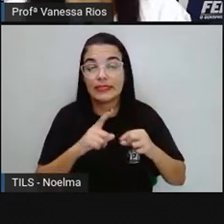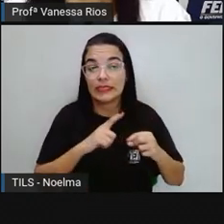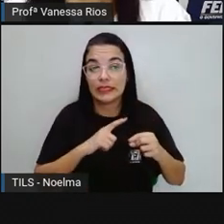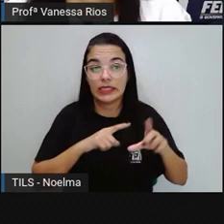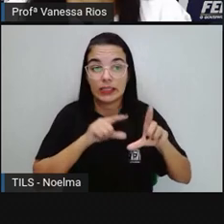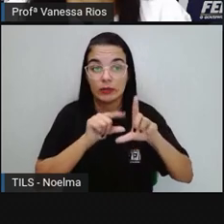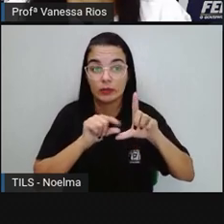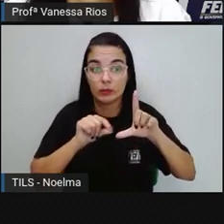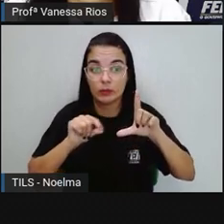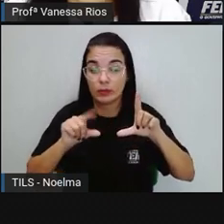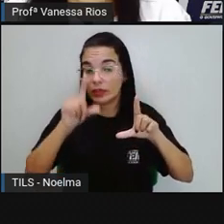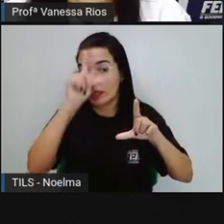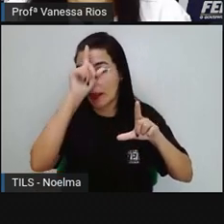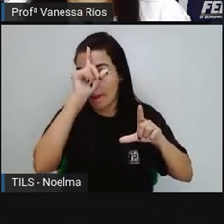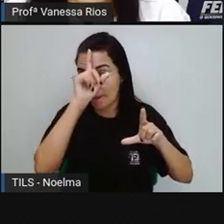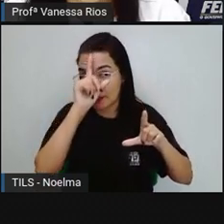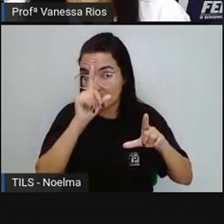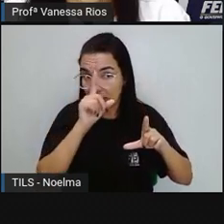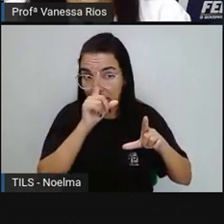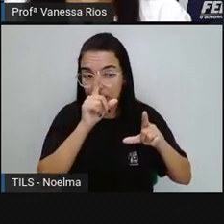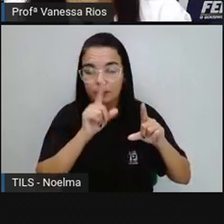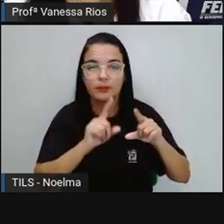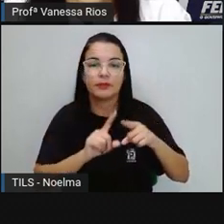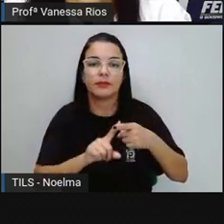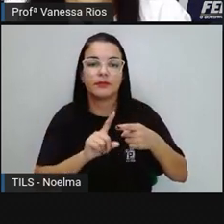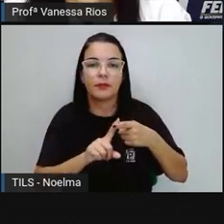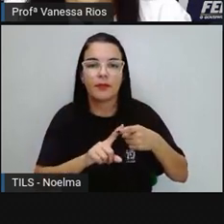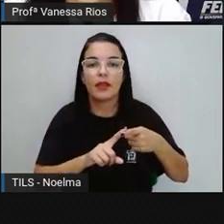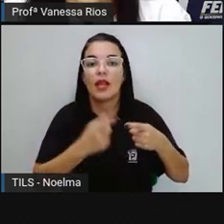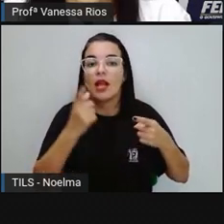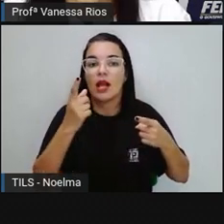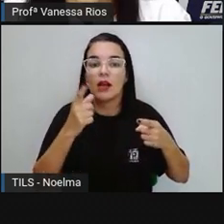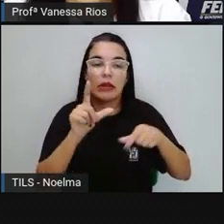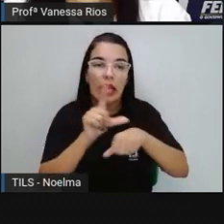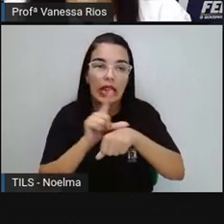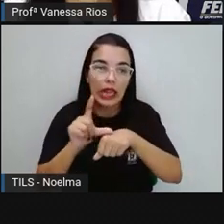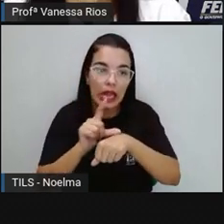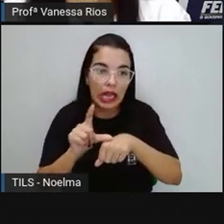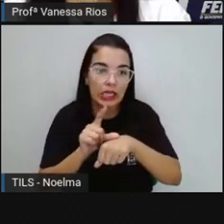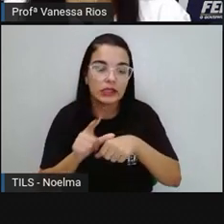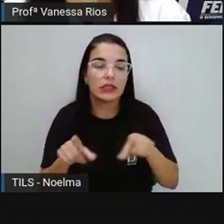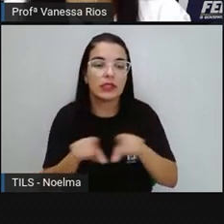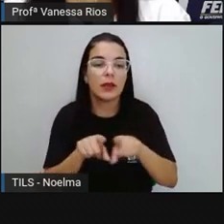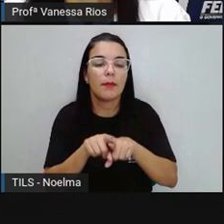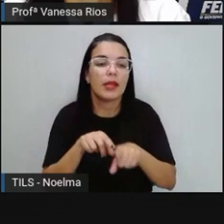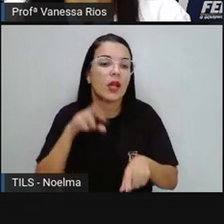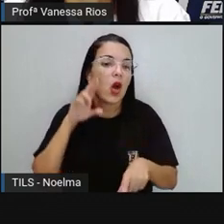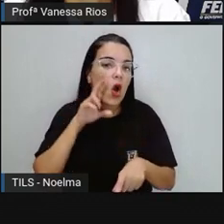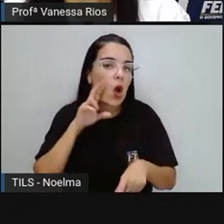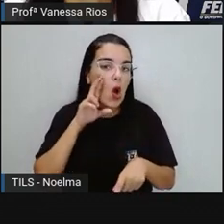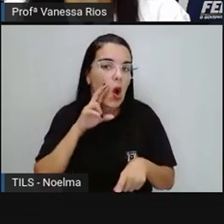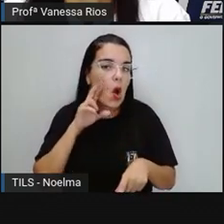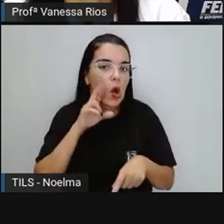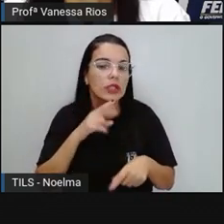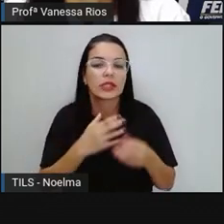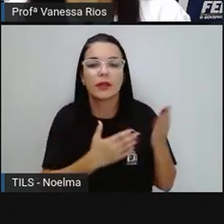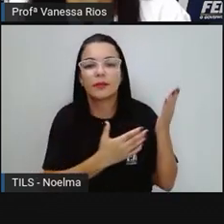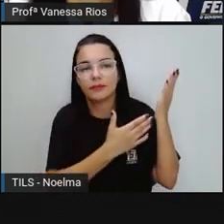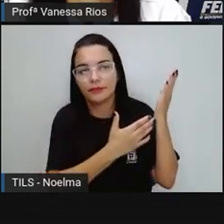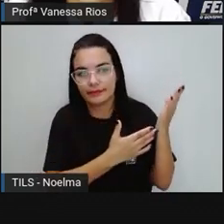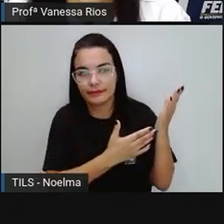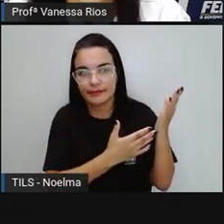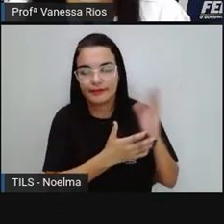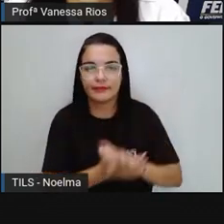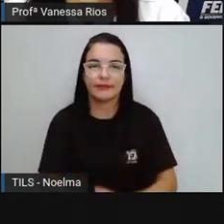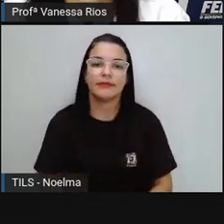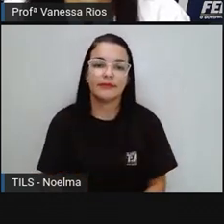existente, sertão, que é o amarelo, o agreste, que é o lilás, e também um pouco do rosa, que é a